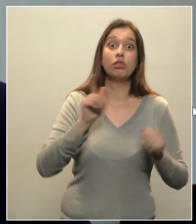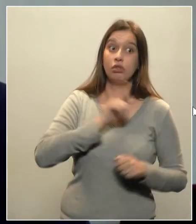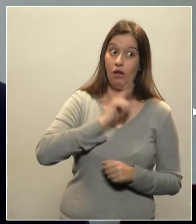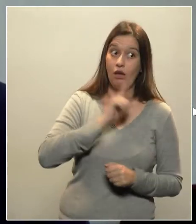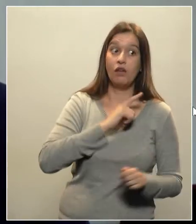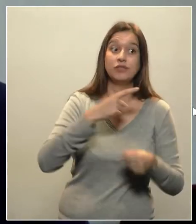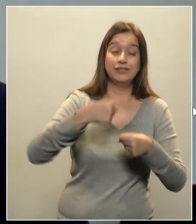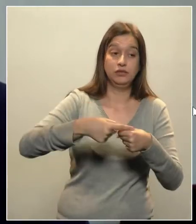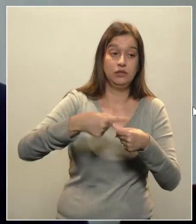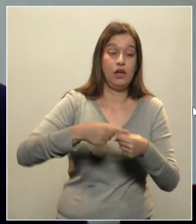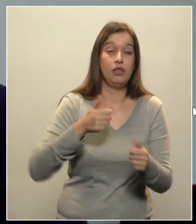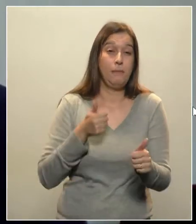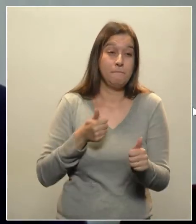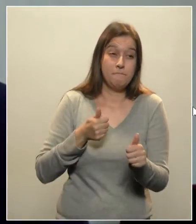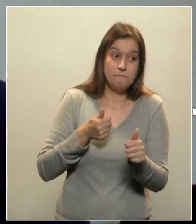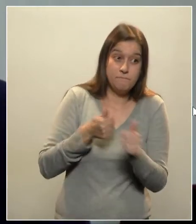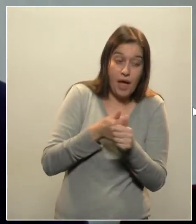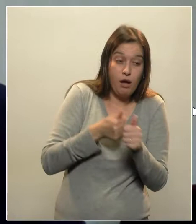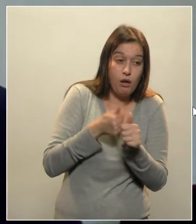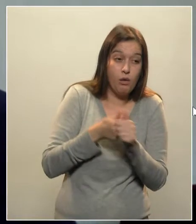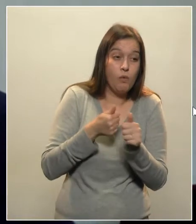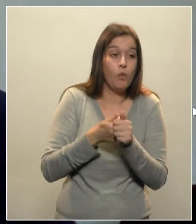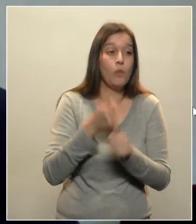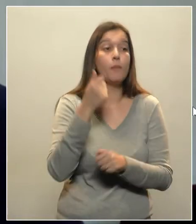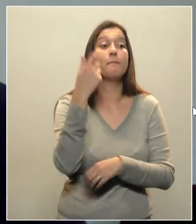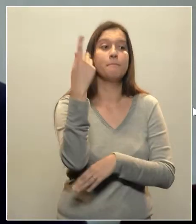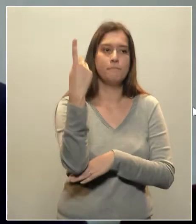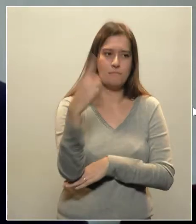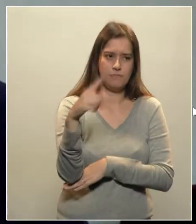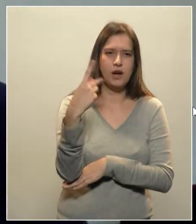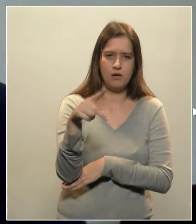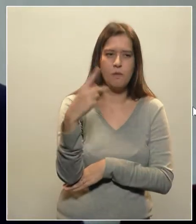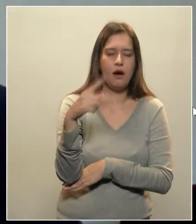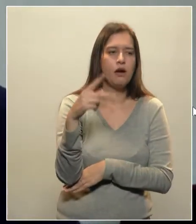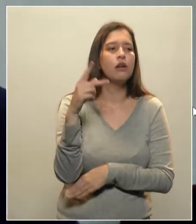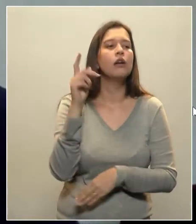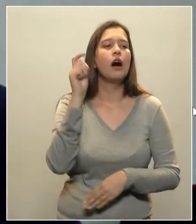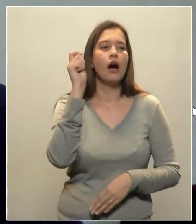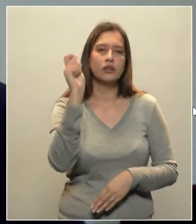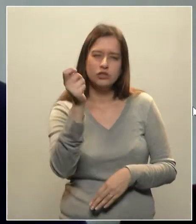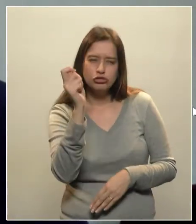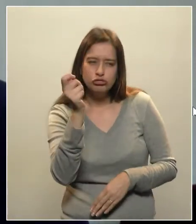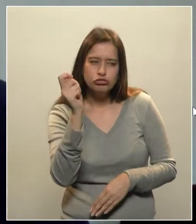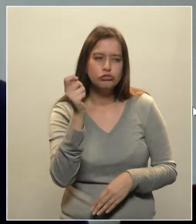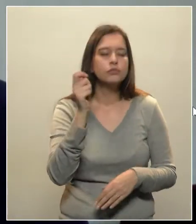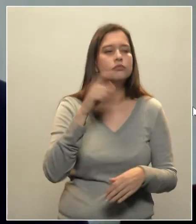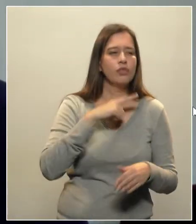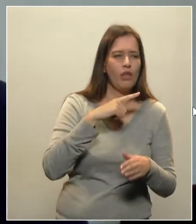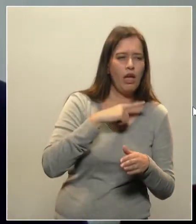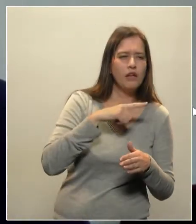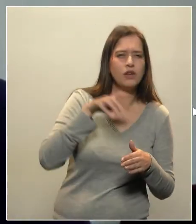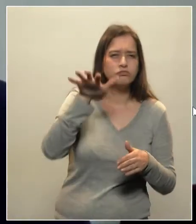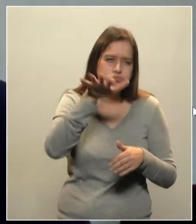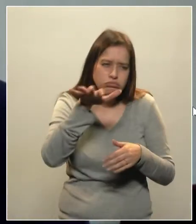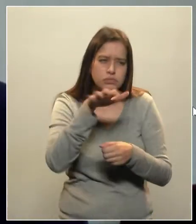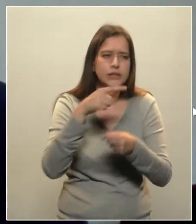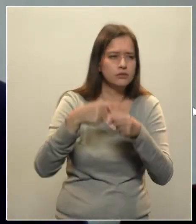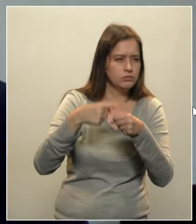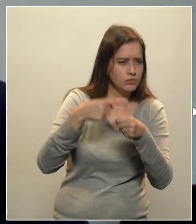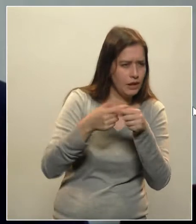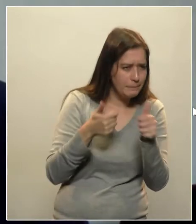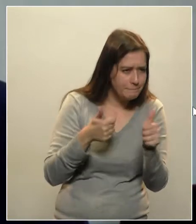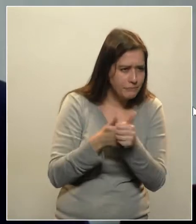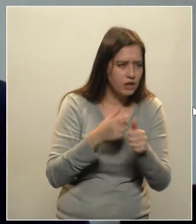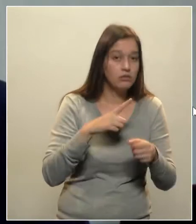fronteira. Tem cidade como Santo Antônio do Sudoeste, que é a fronteira com a Argentina, por exemplo. Tem cidade como Barracão